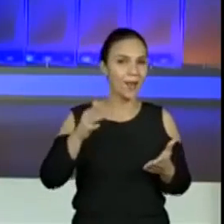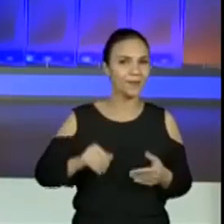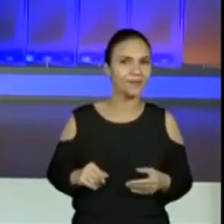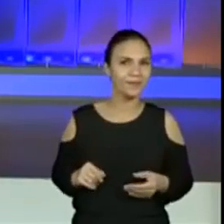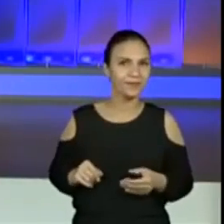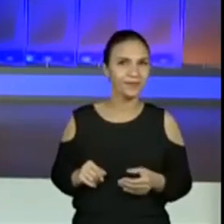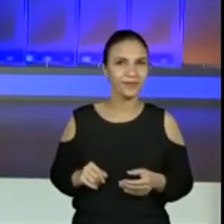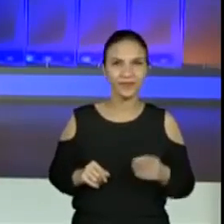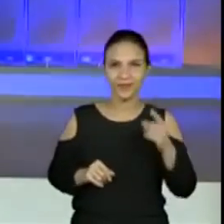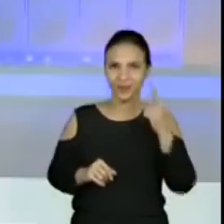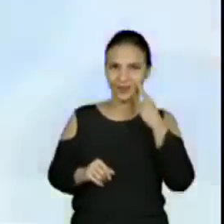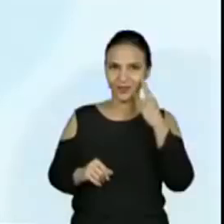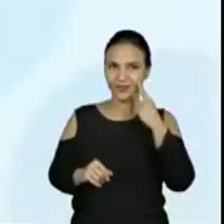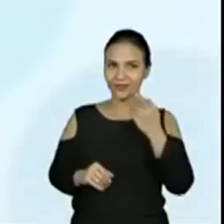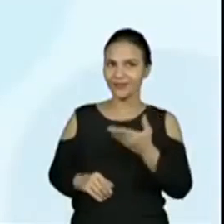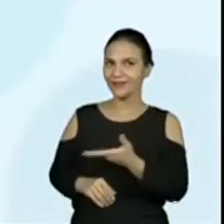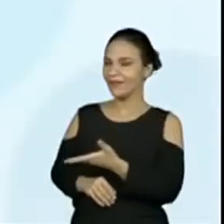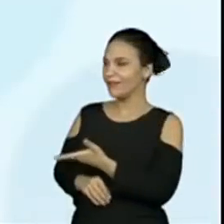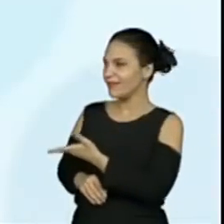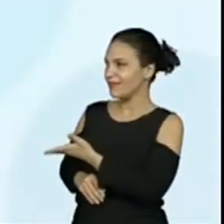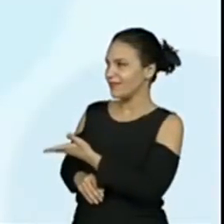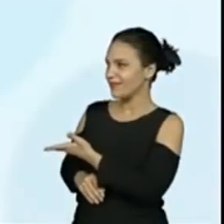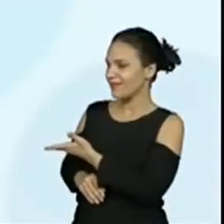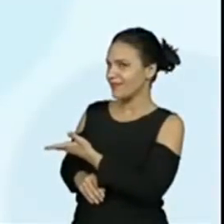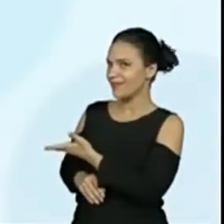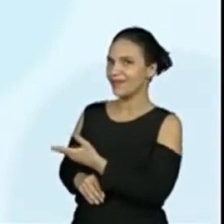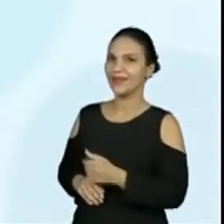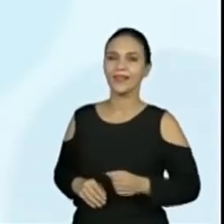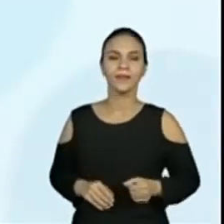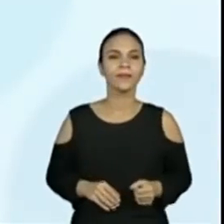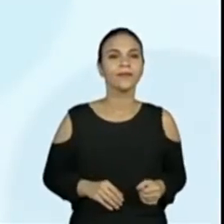Próxima questão é essa que está aqui na nossa pontinha.